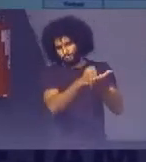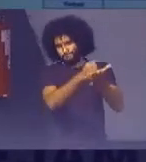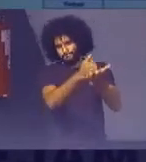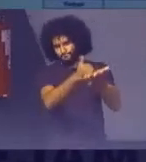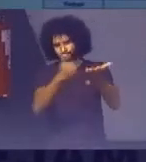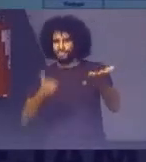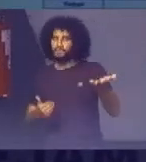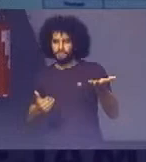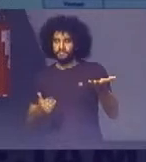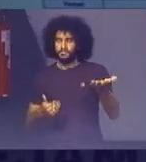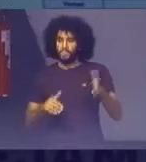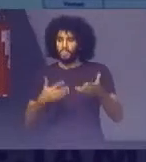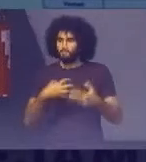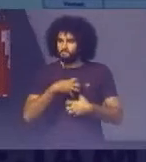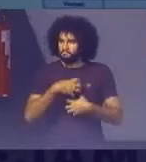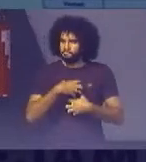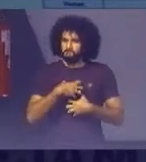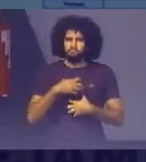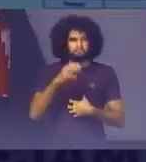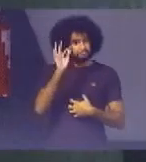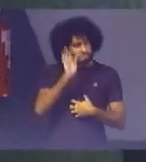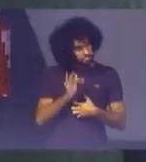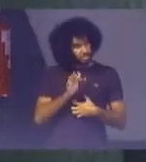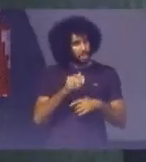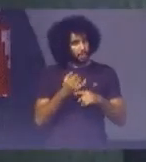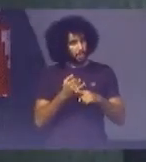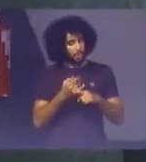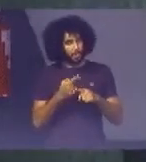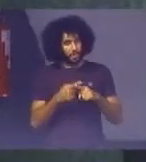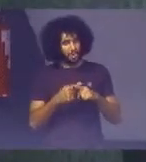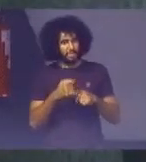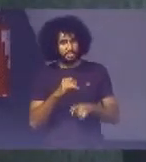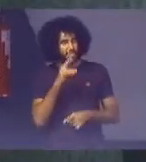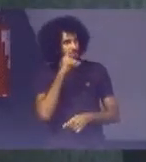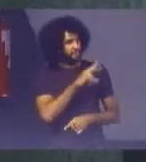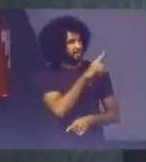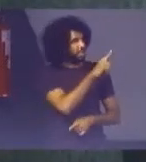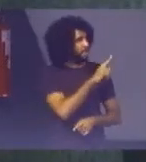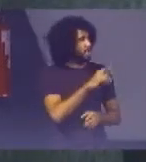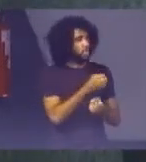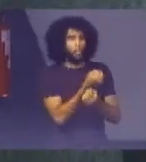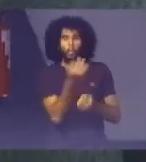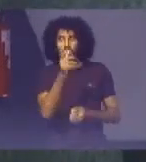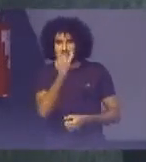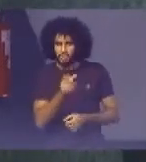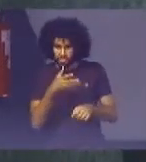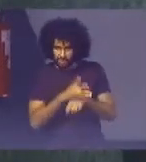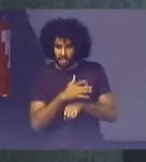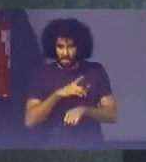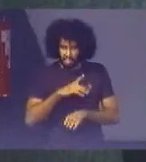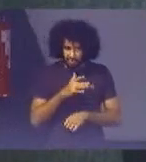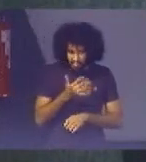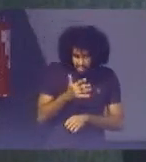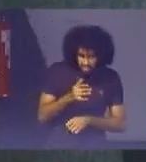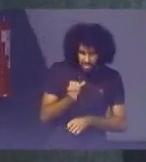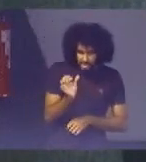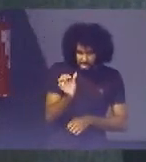Ficamos muito Contentes Porque se a gente Olhar No número De manifestações 609 pessoas